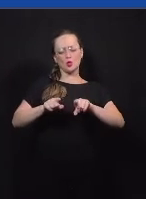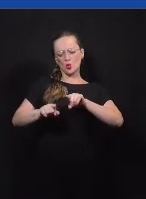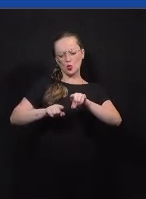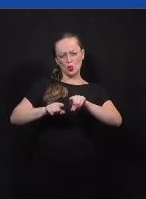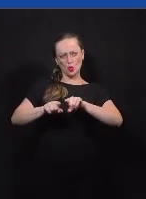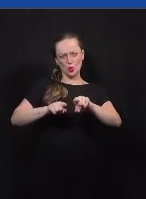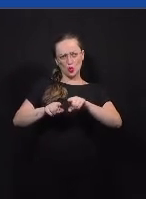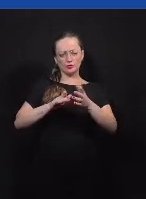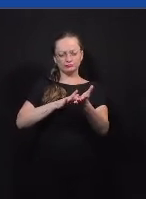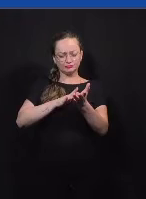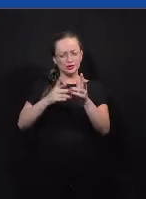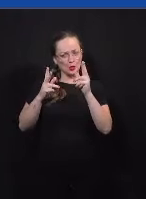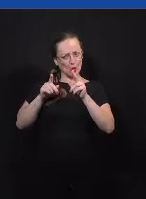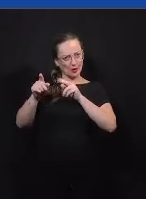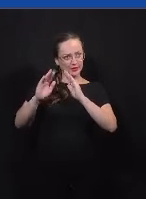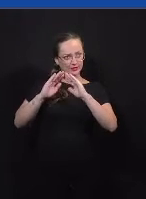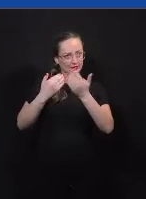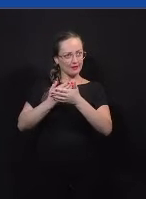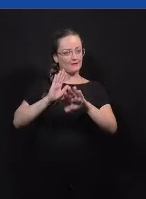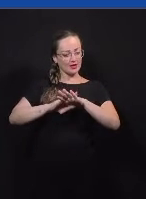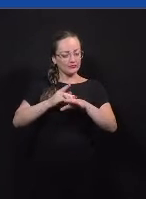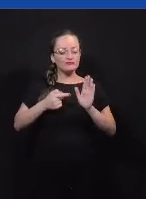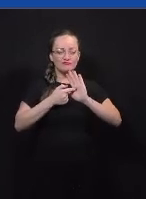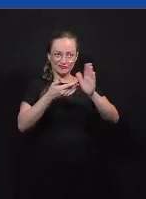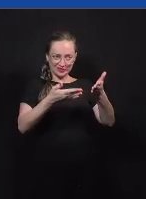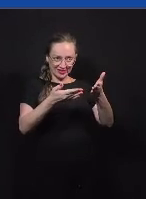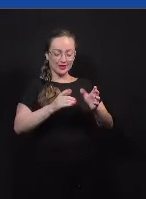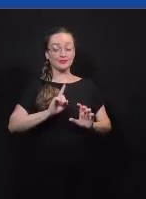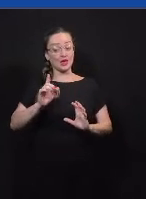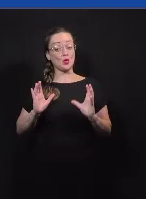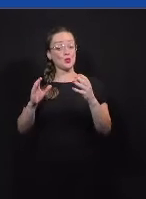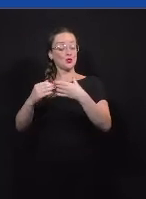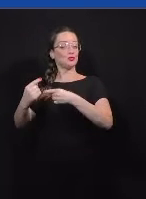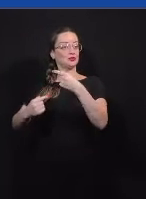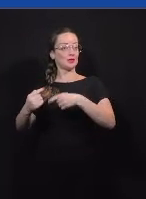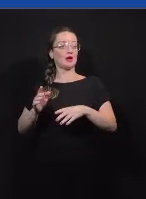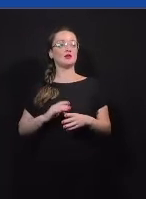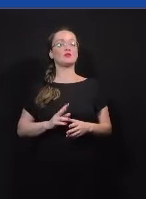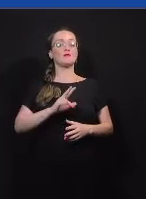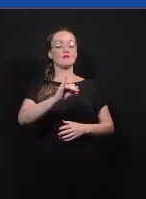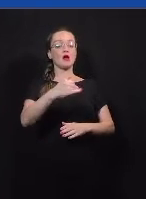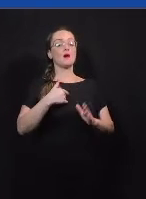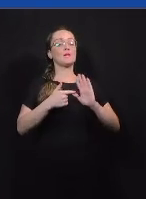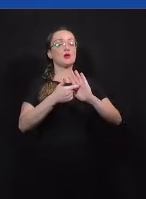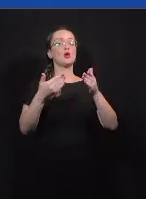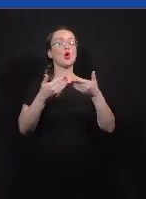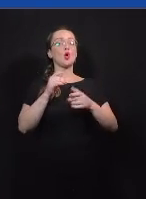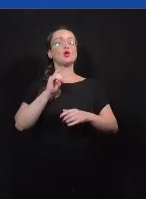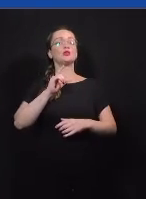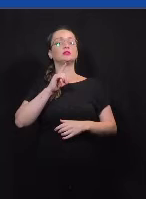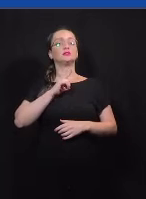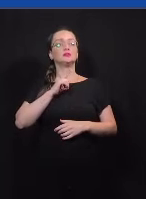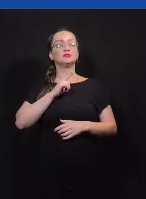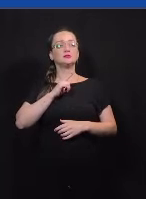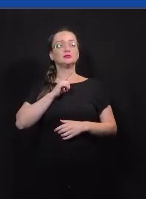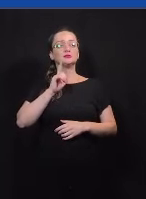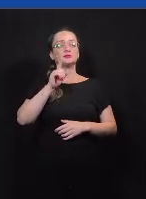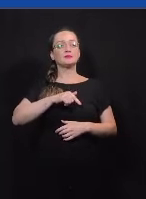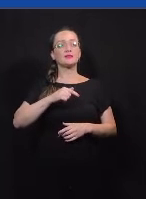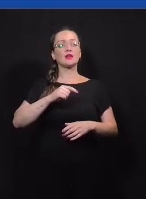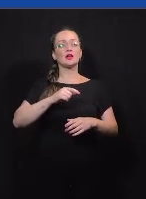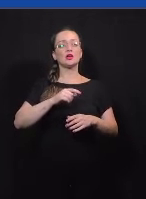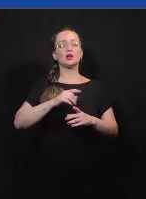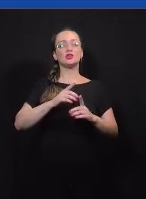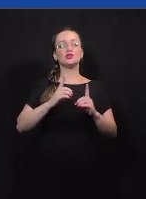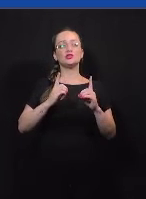gente realiza nas escolas, né? Dos clubes de debates. Então, o debate que a gente vai apresentar hoje, ele tem fins estritamente didáticos e